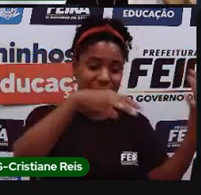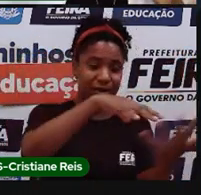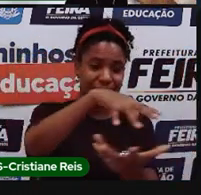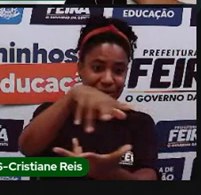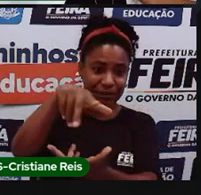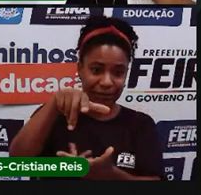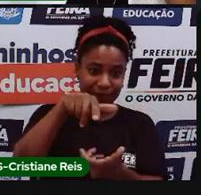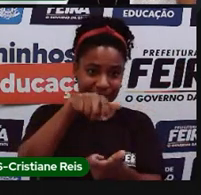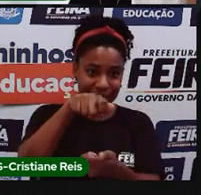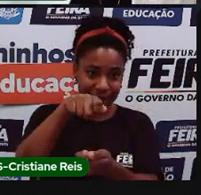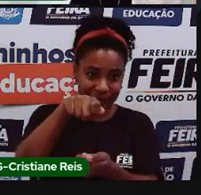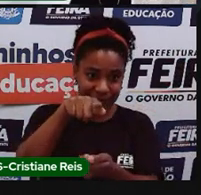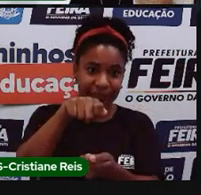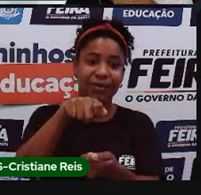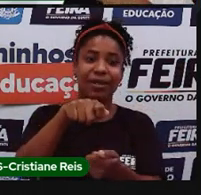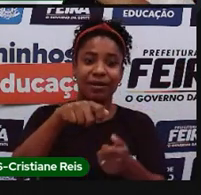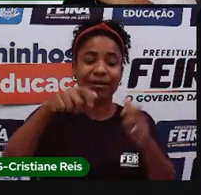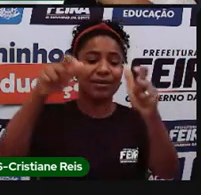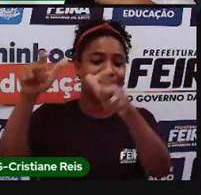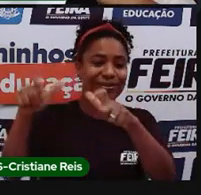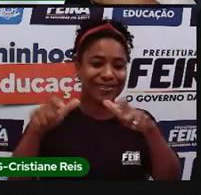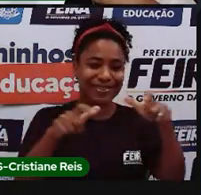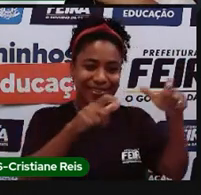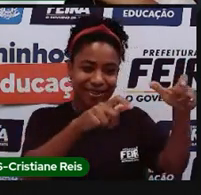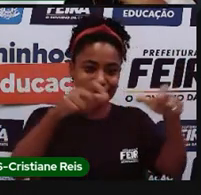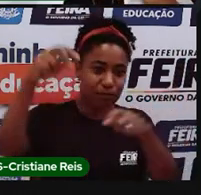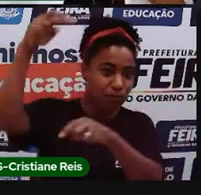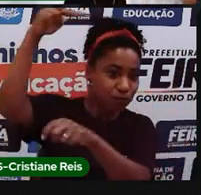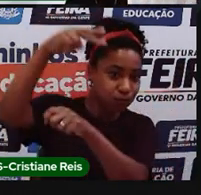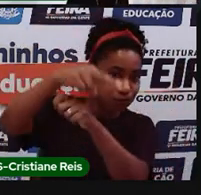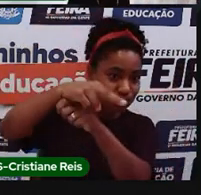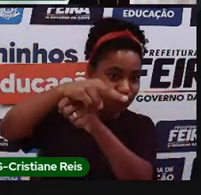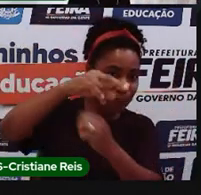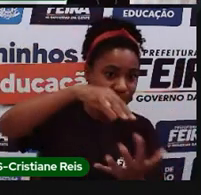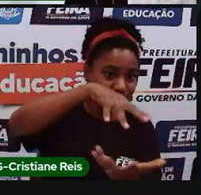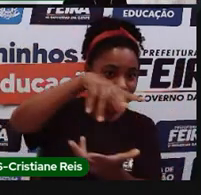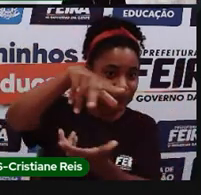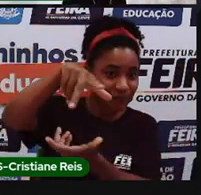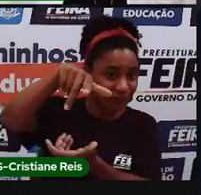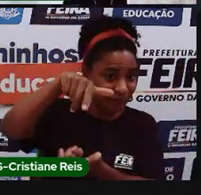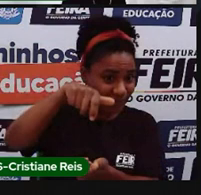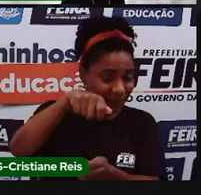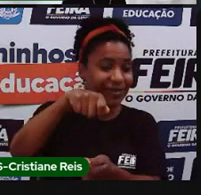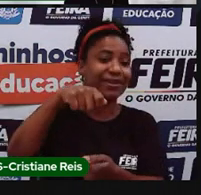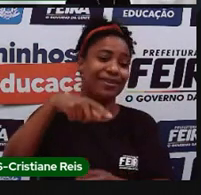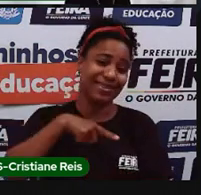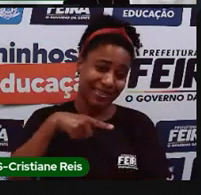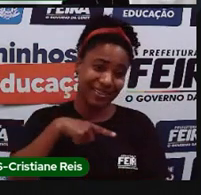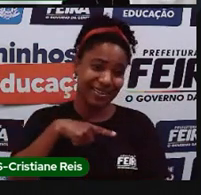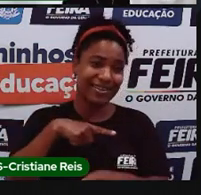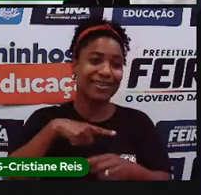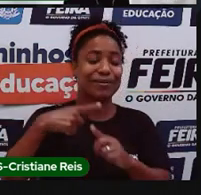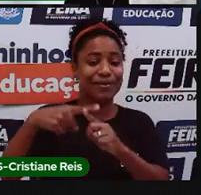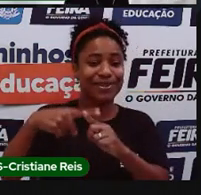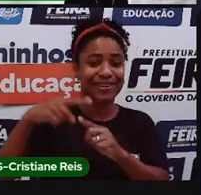acredita-se hoje, que não existe um canto no planeta Terra que não esteja sendo monitorado hoje, né, pelos satélites.